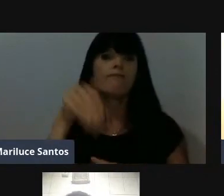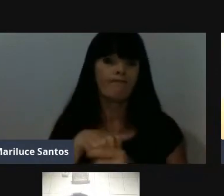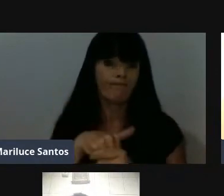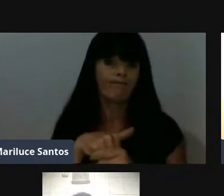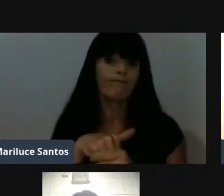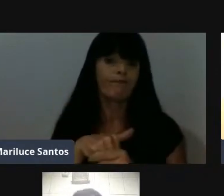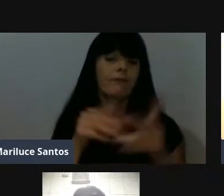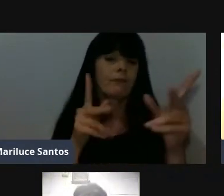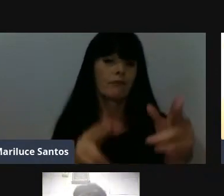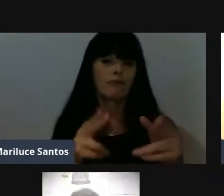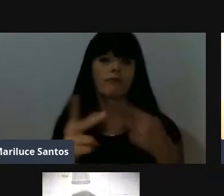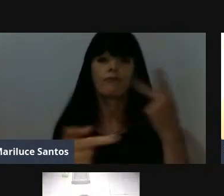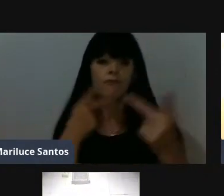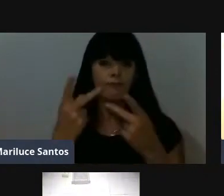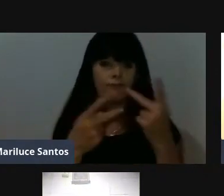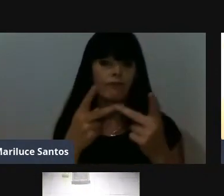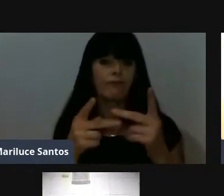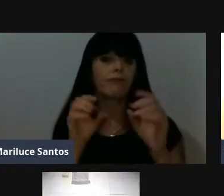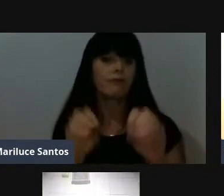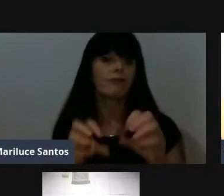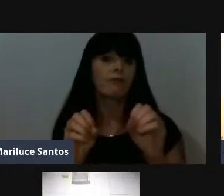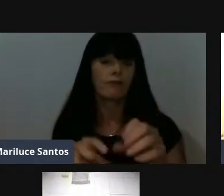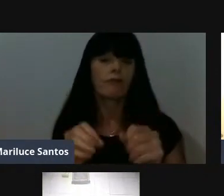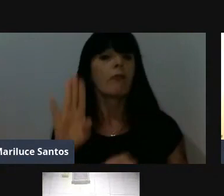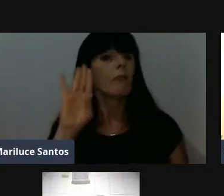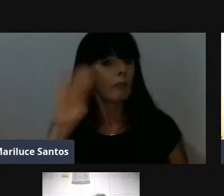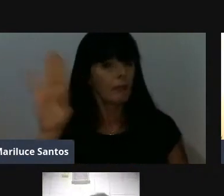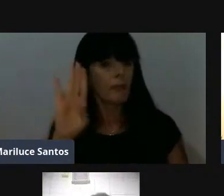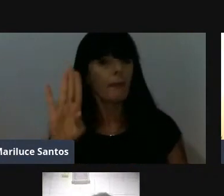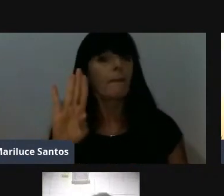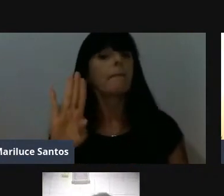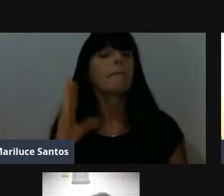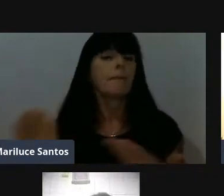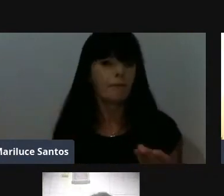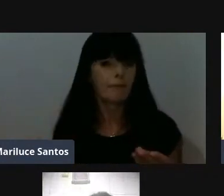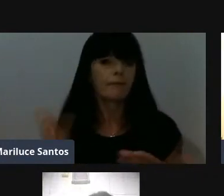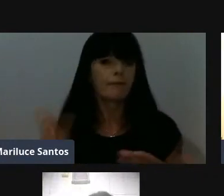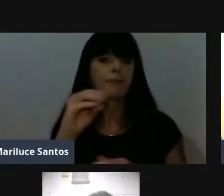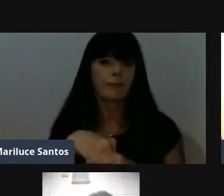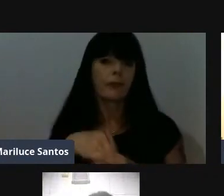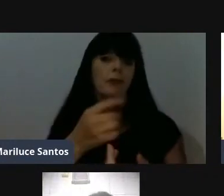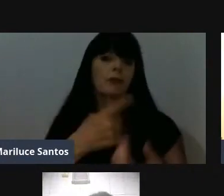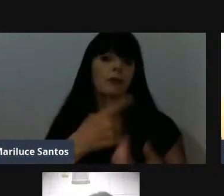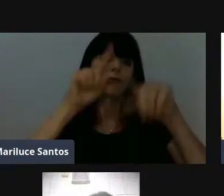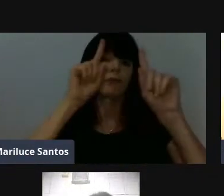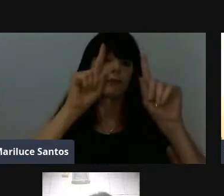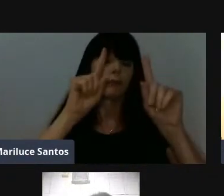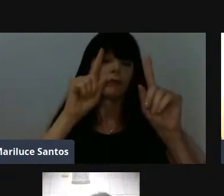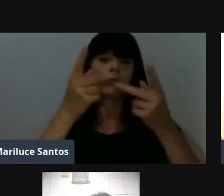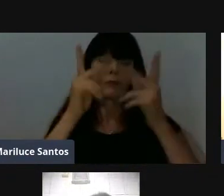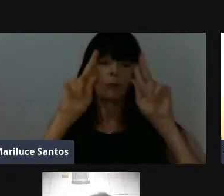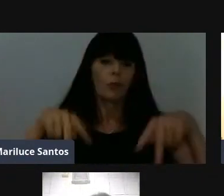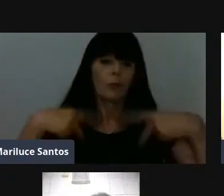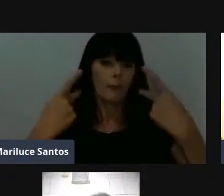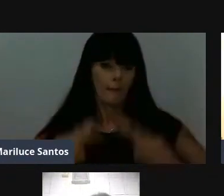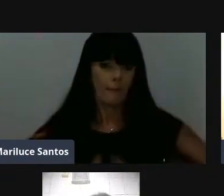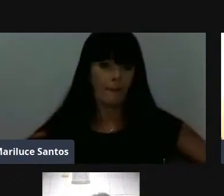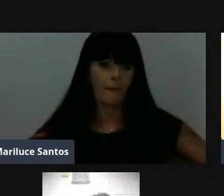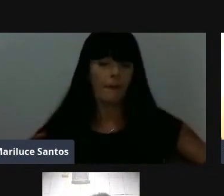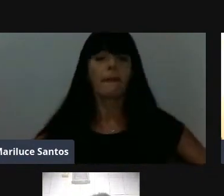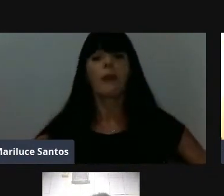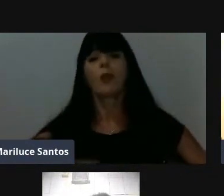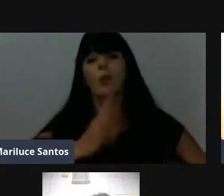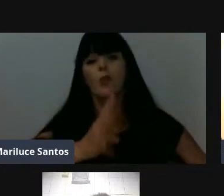Como já dito, a educação, ela é substancial na evolução humana, né? É um direito de todos, e com certeza, meus conhecimentos